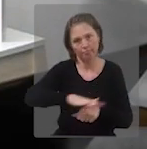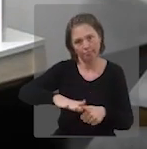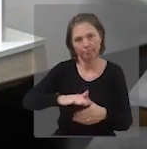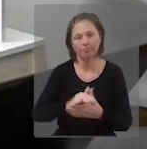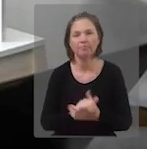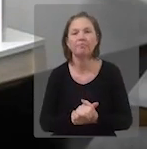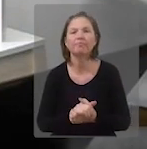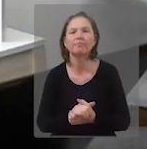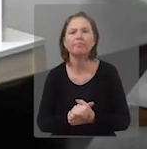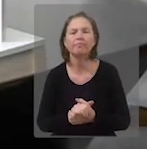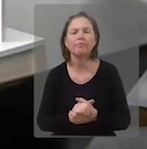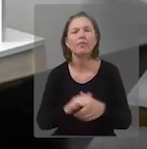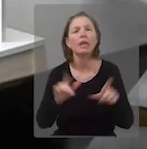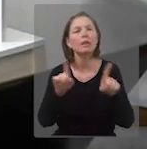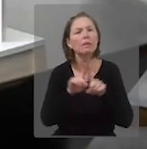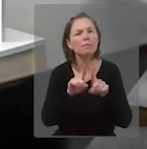criança.